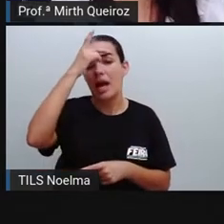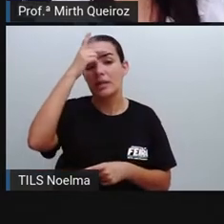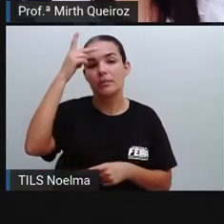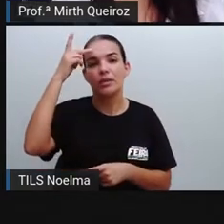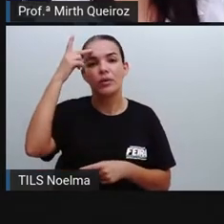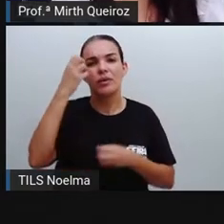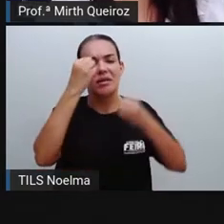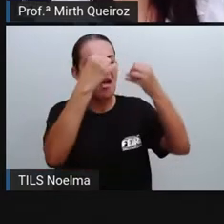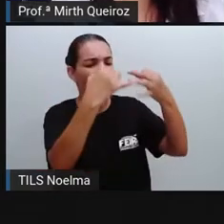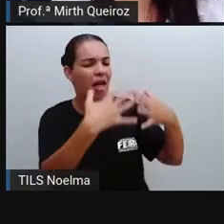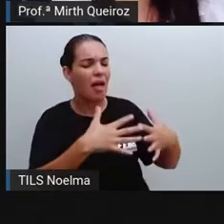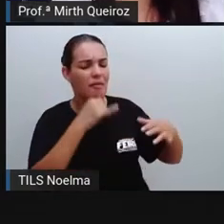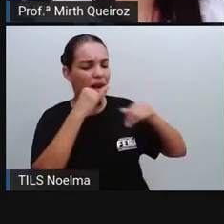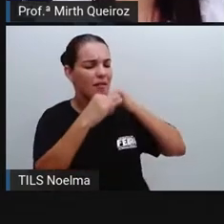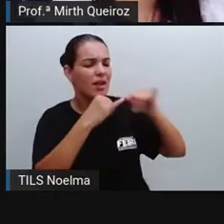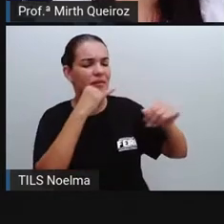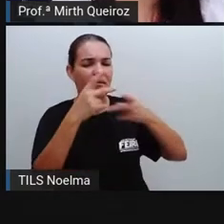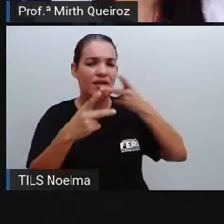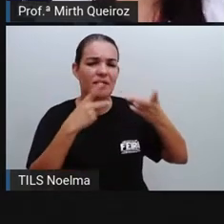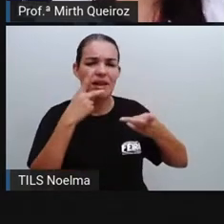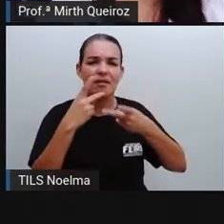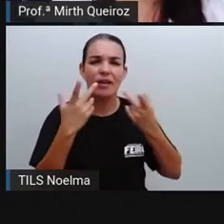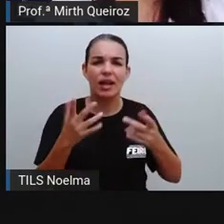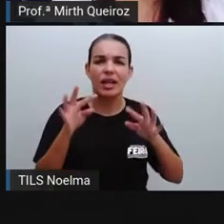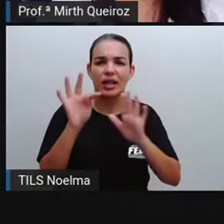de história? Por que as pessoas contam lendas?